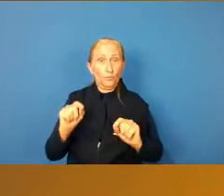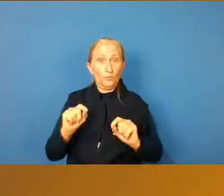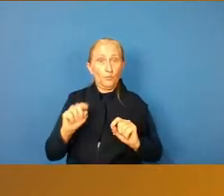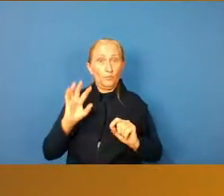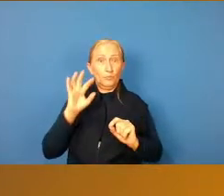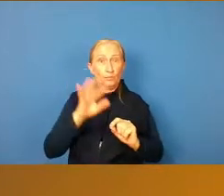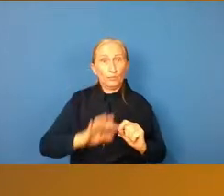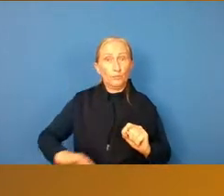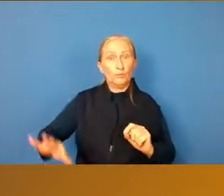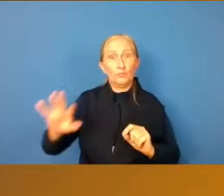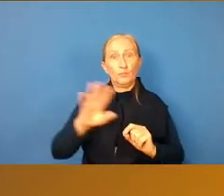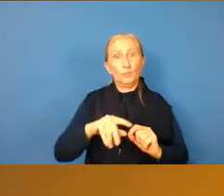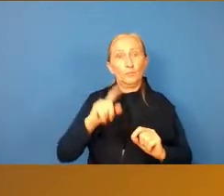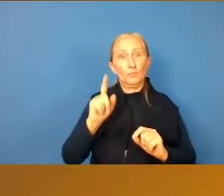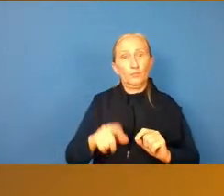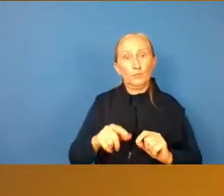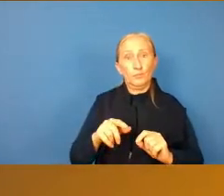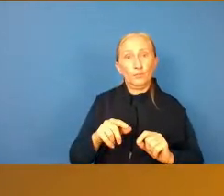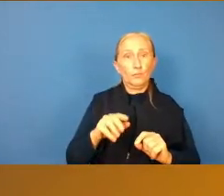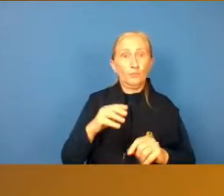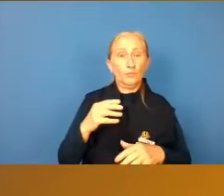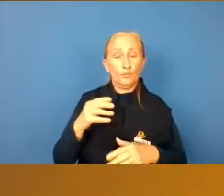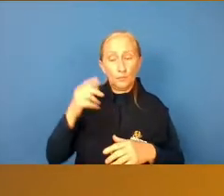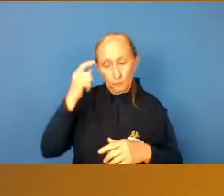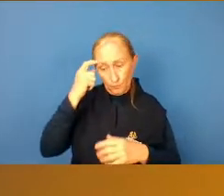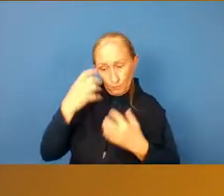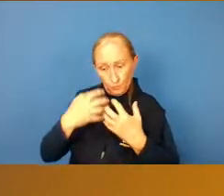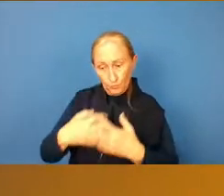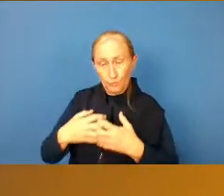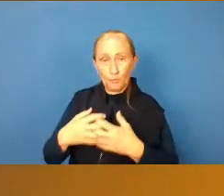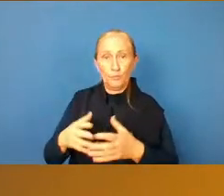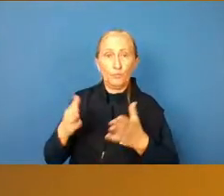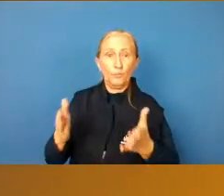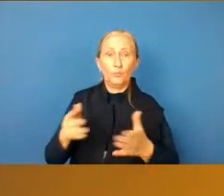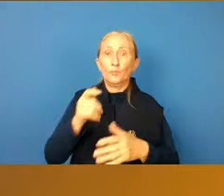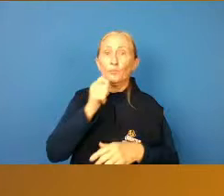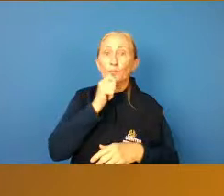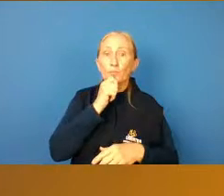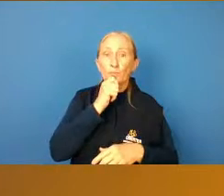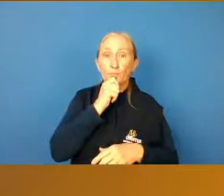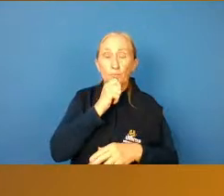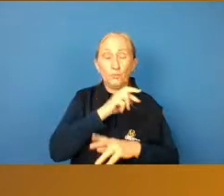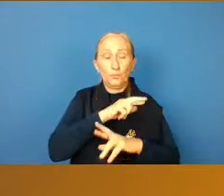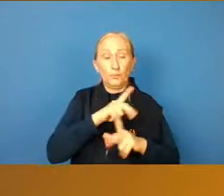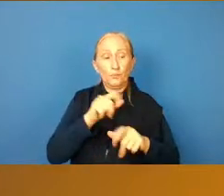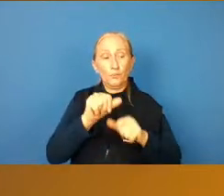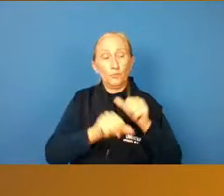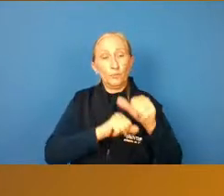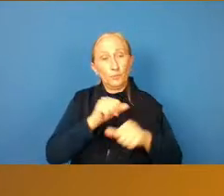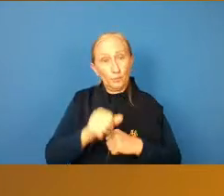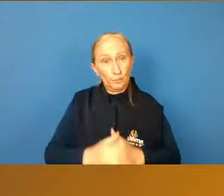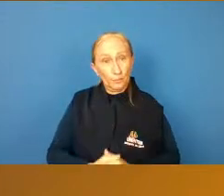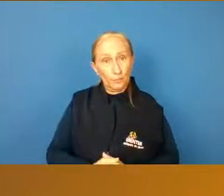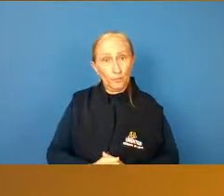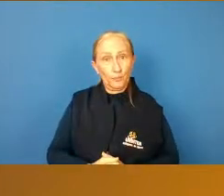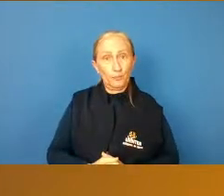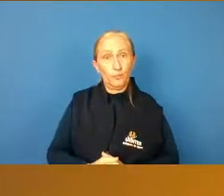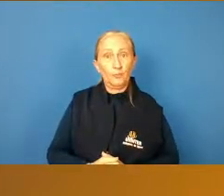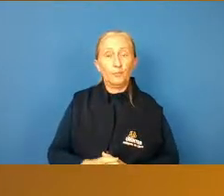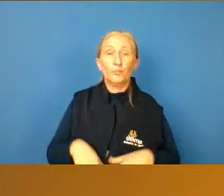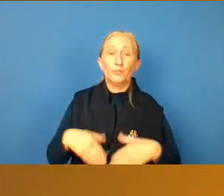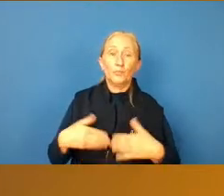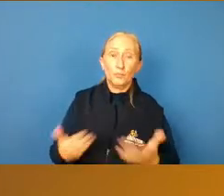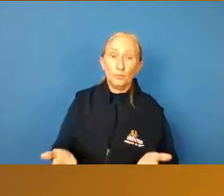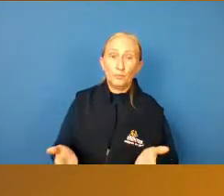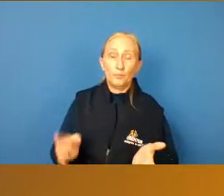né, dessa, dessa, desse pensamento, mas ainda há muito que ser mudado, né, então,